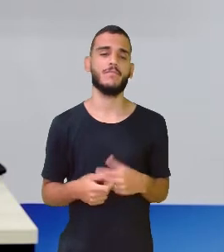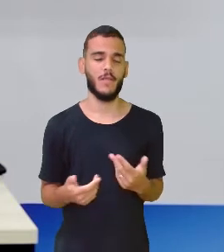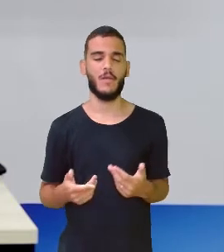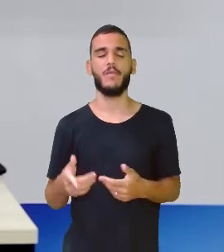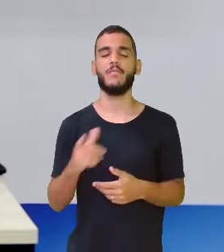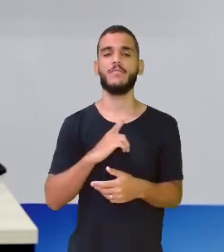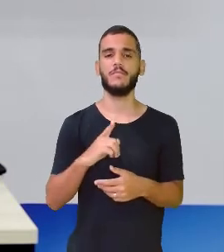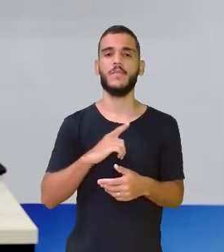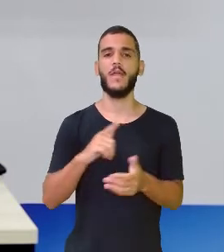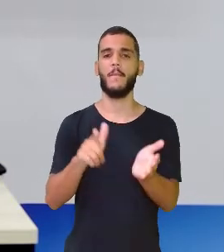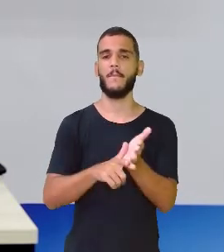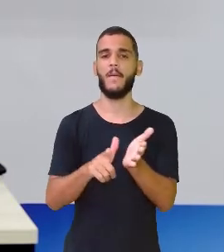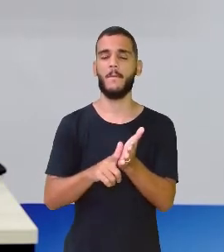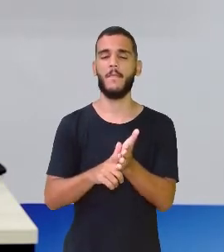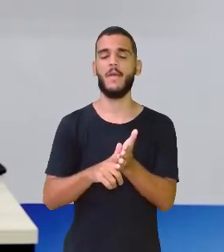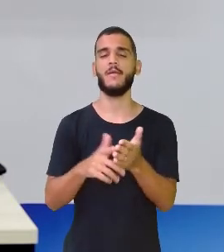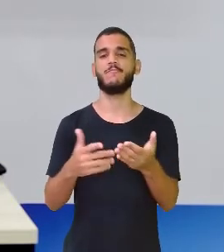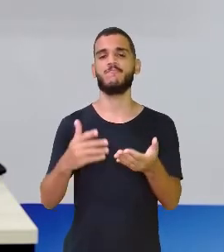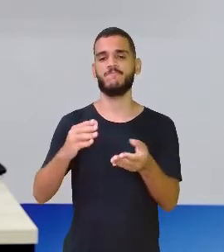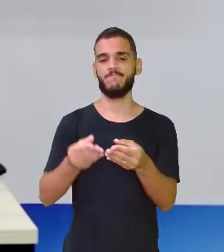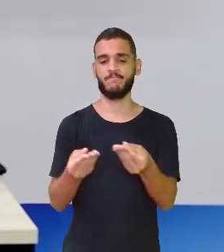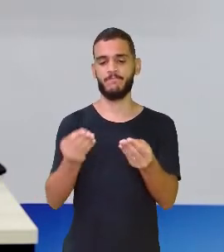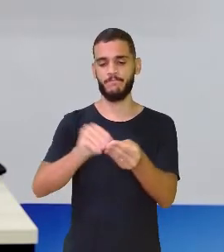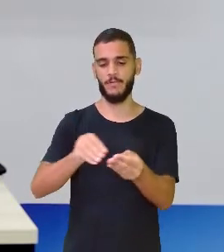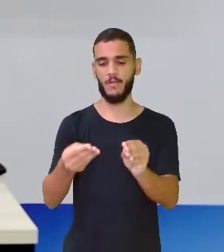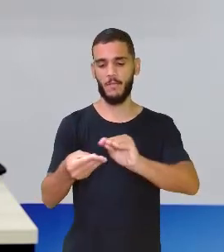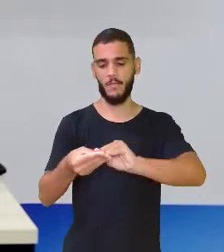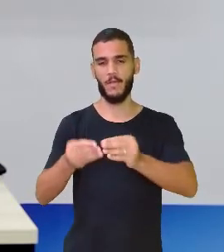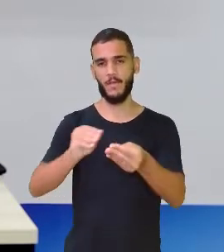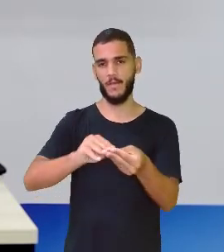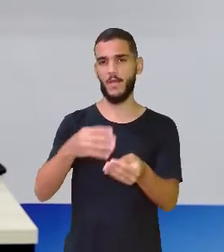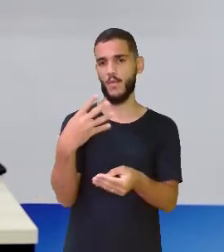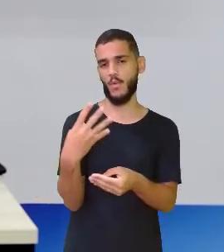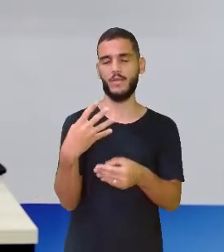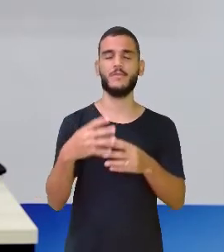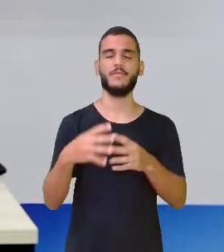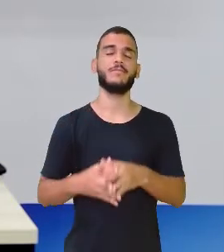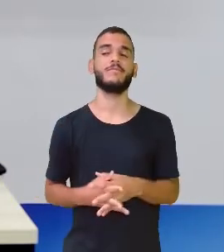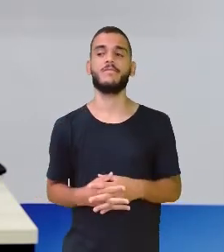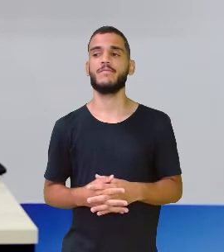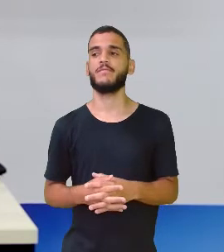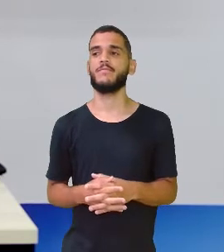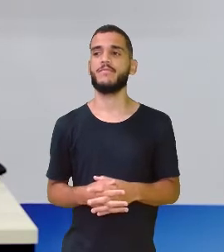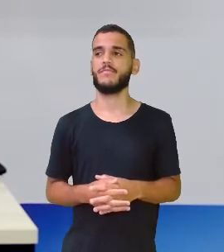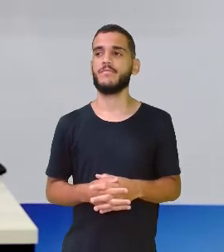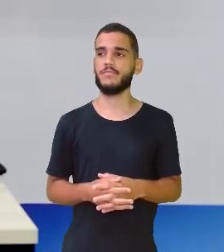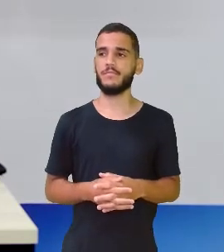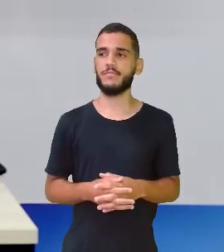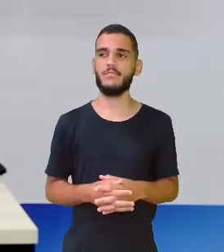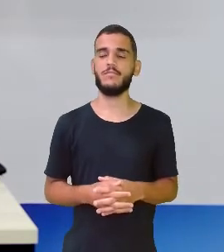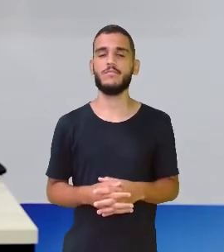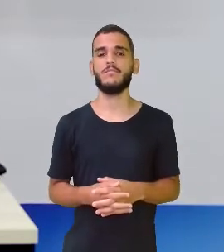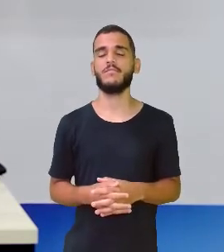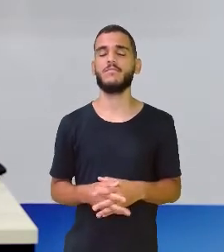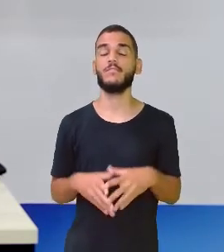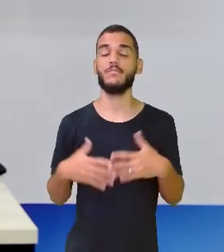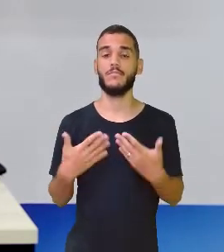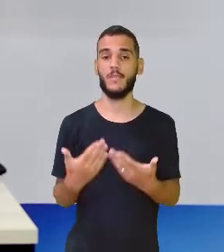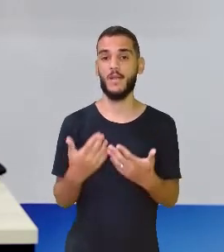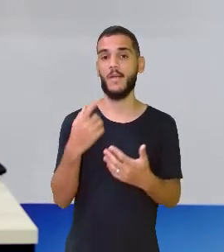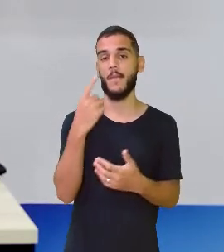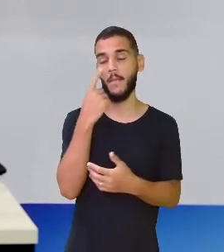e divido em quatro partes, é? É. Vai dividir em quatro partes. Ó, dividi. Quatro partes.